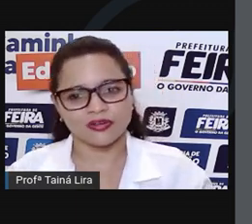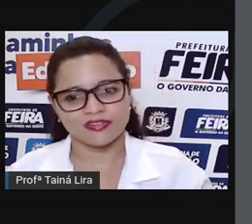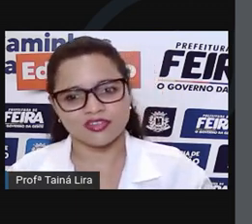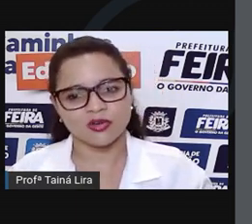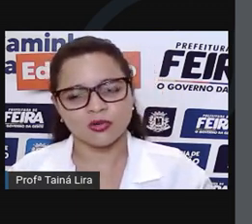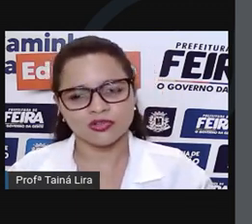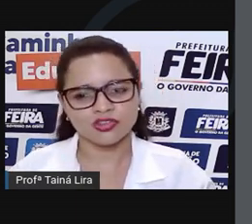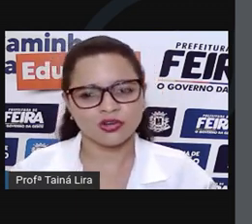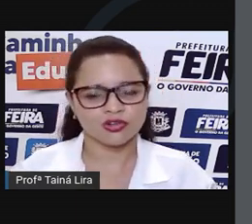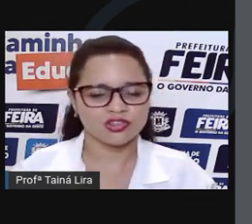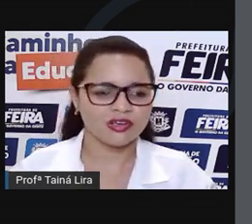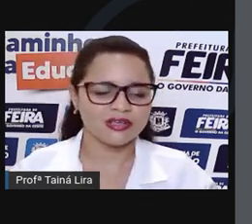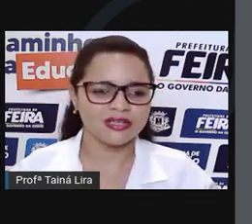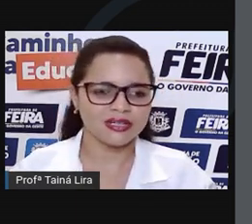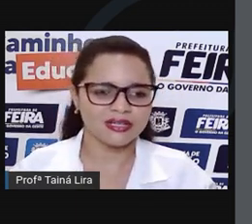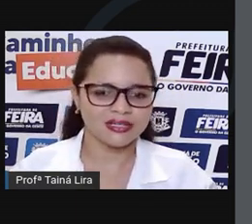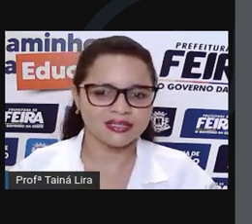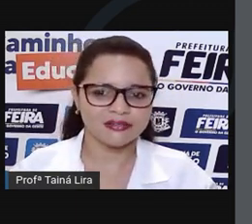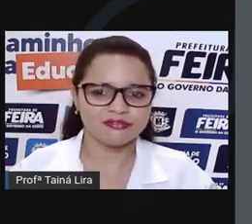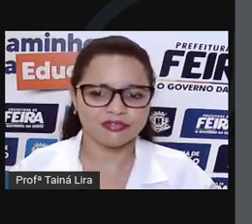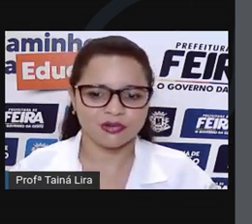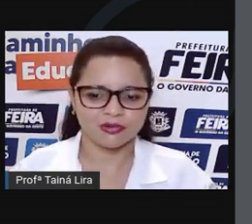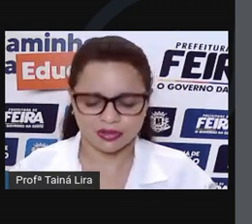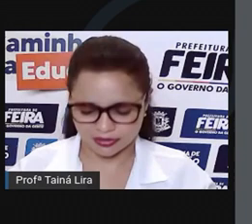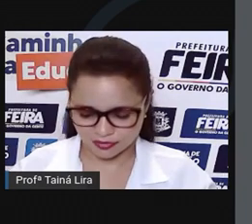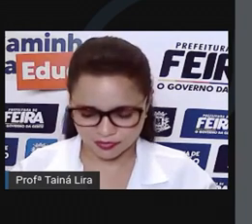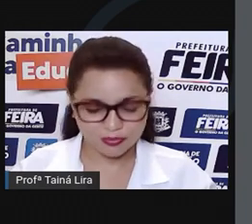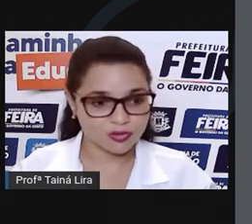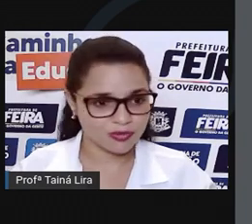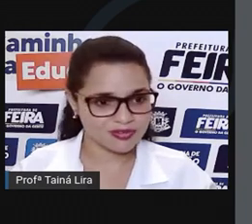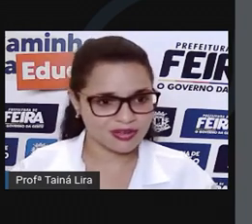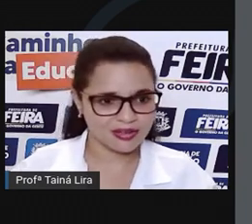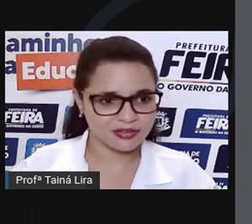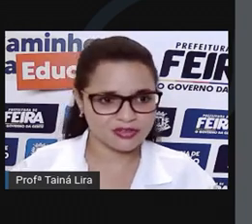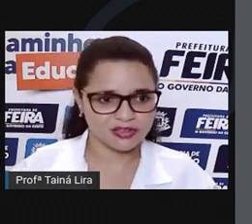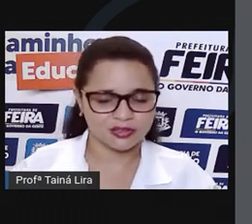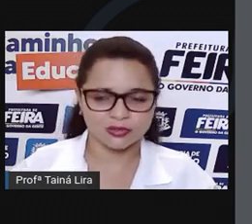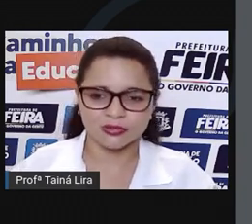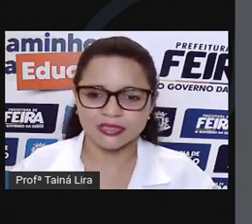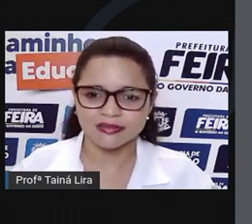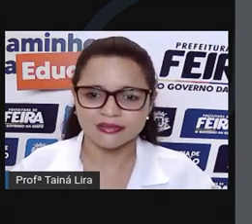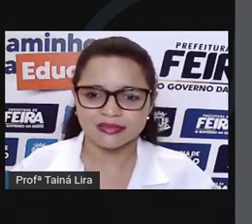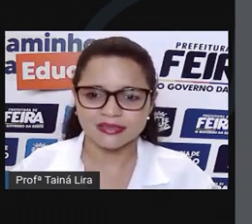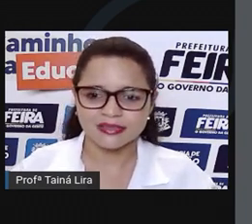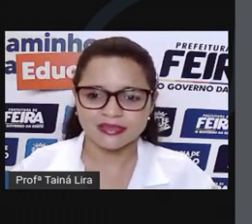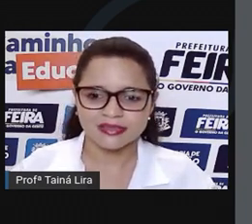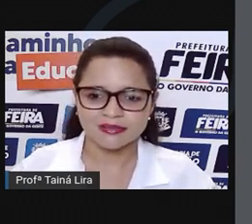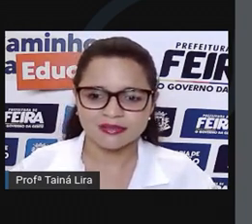Cores, de Ruth Rocha e Ana Flora. Então vamos começar lá a nossa leitura?